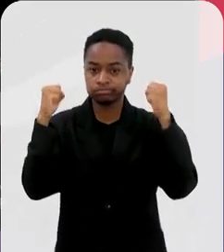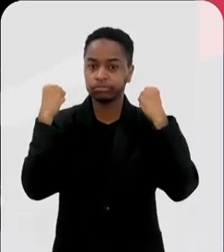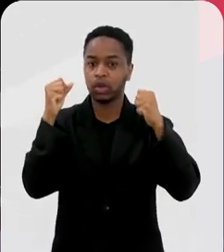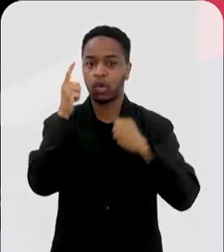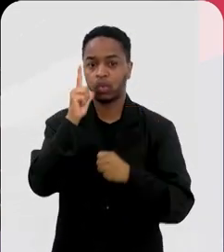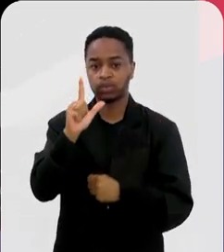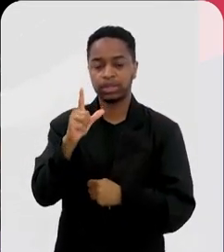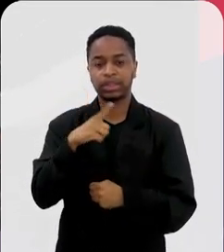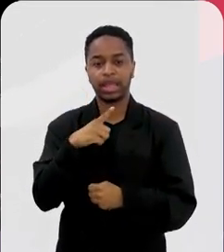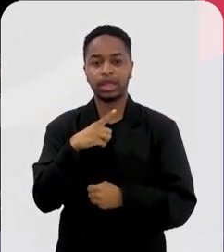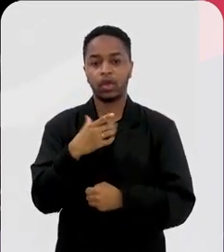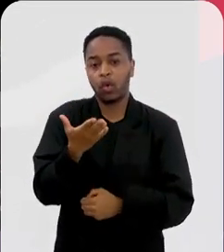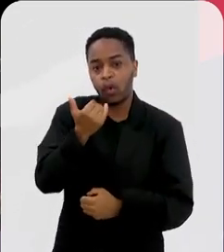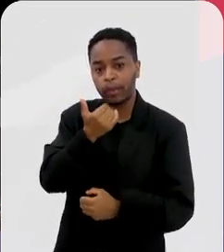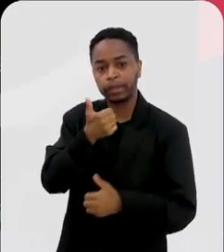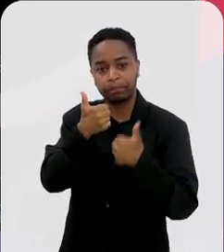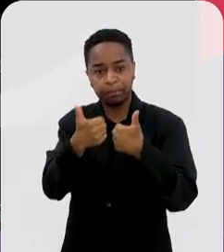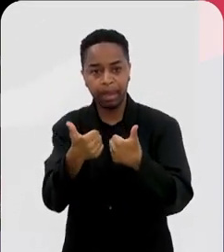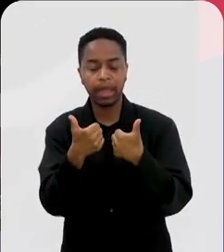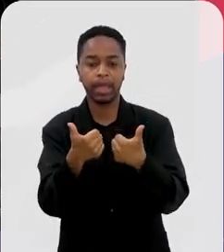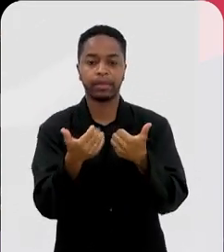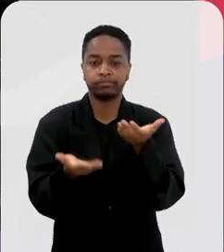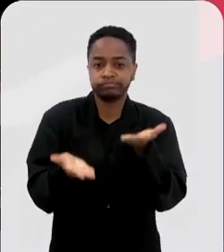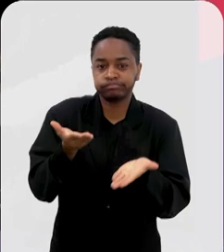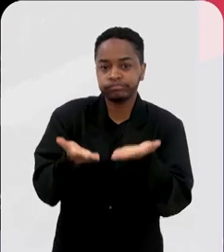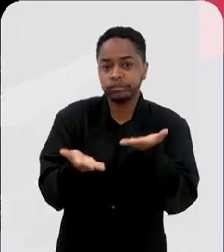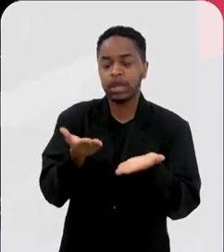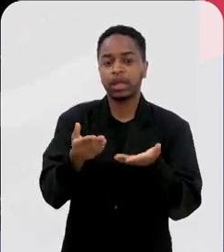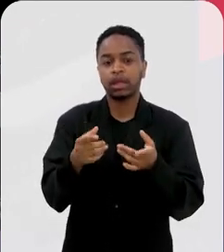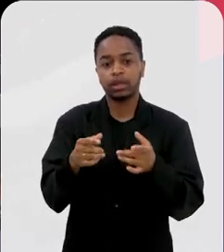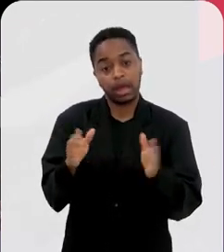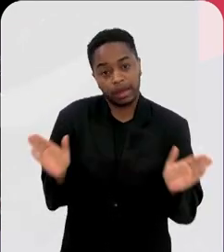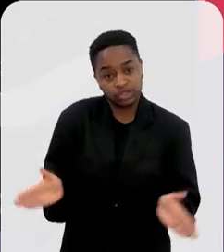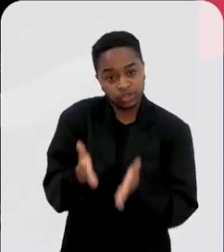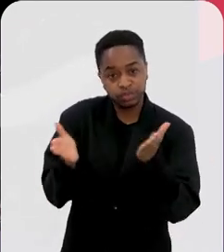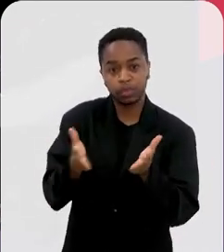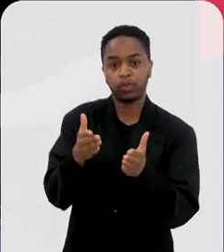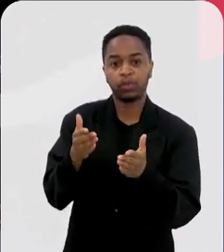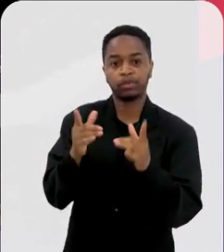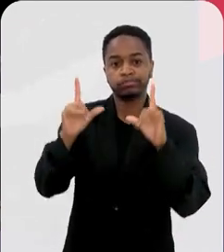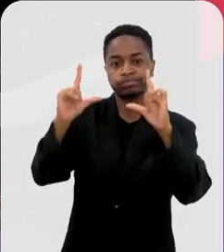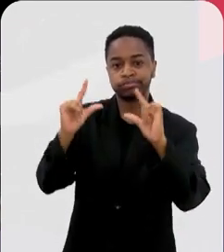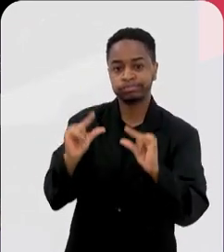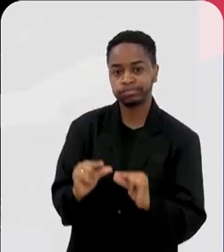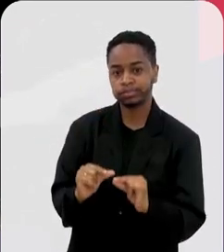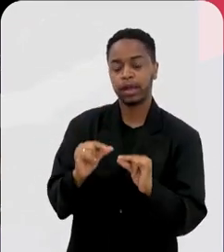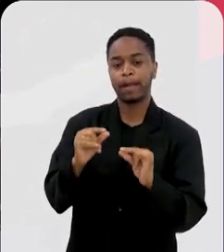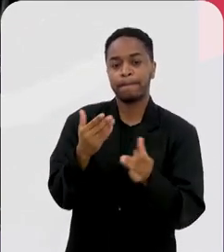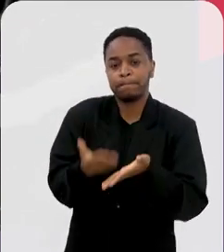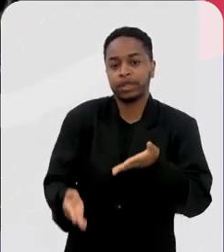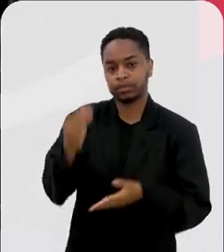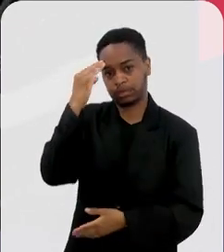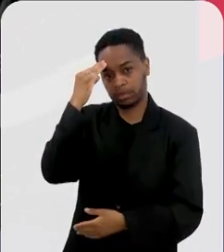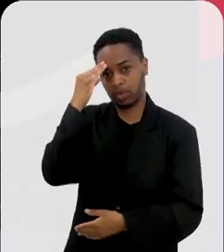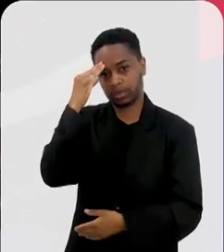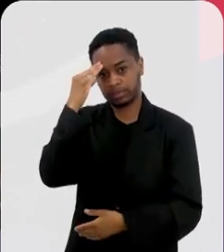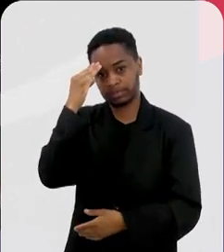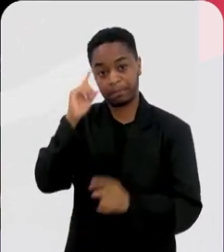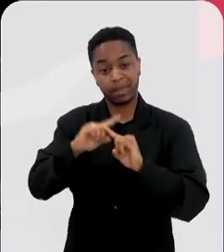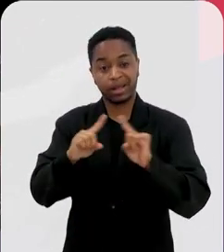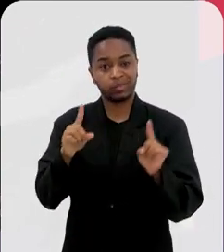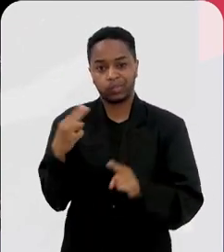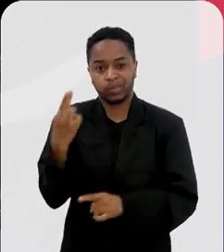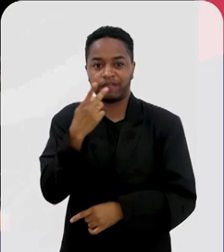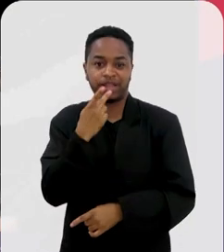exercício físico, uma dieta equilibrada, eles favorecem a reversão desses efeitos sobre a memória,